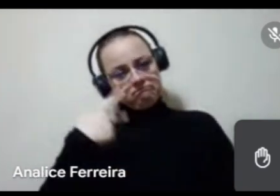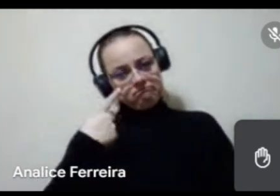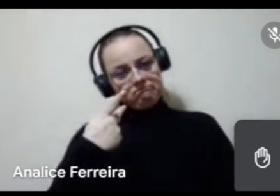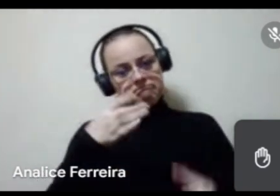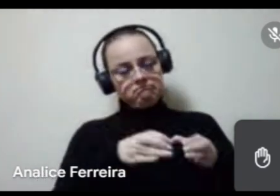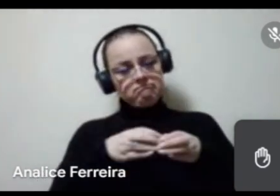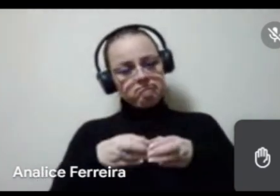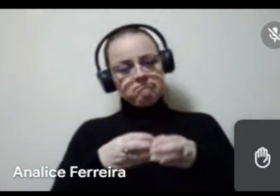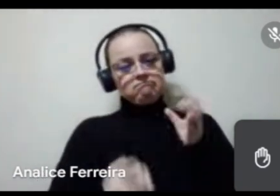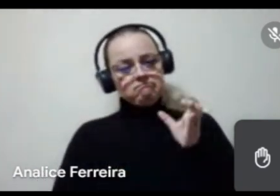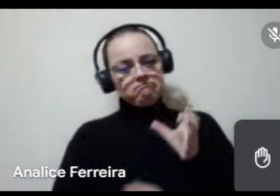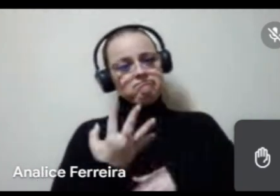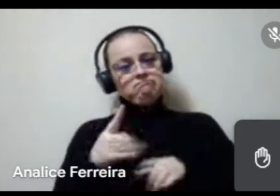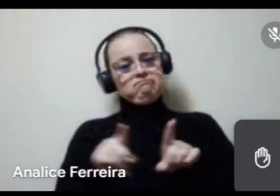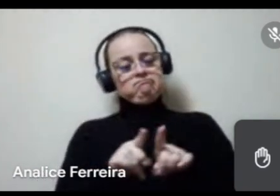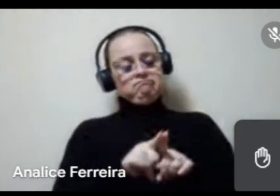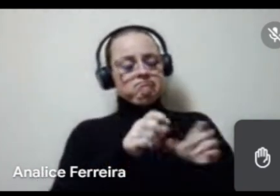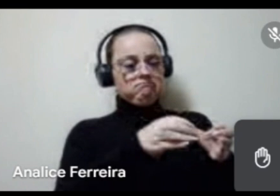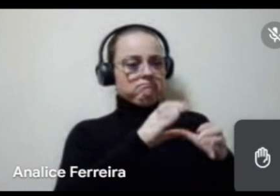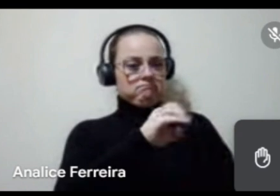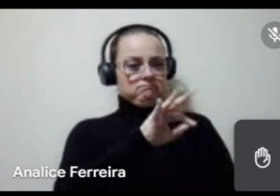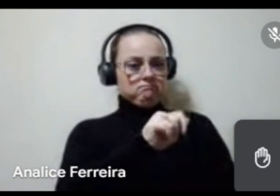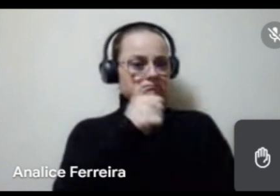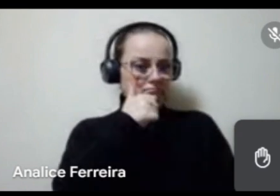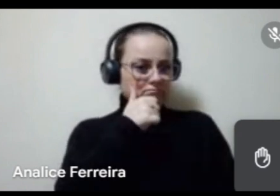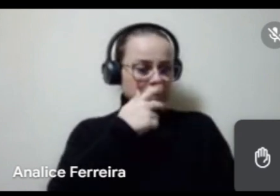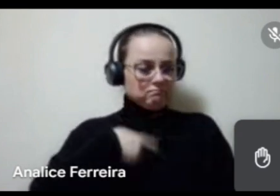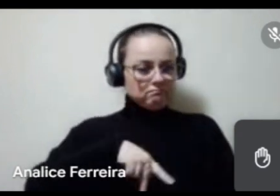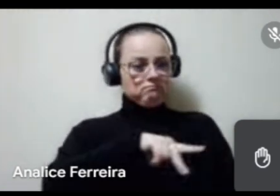então criamos também contas para mulheres, contas para povos e comunidades